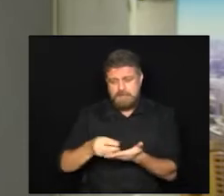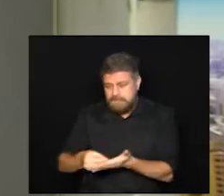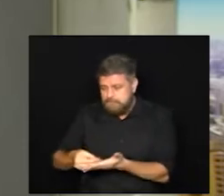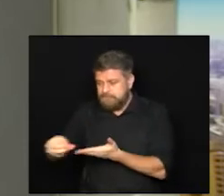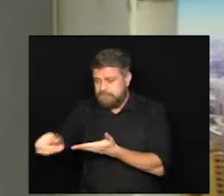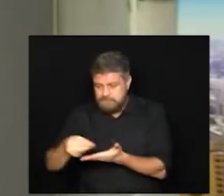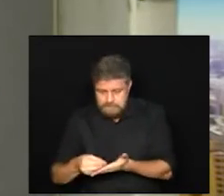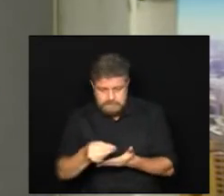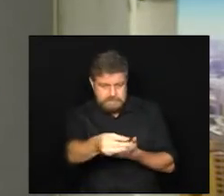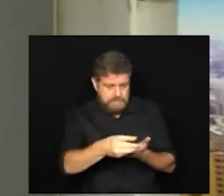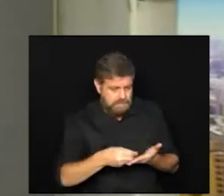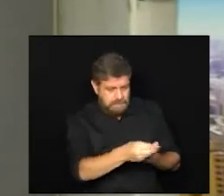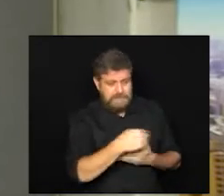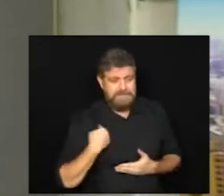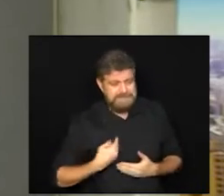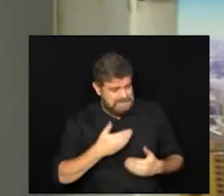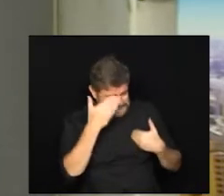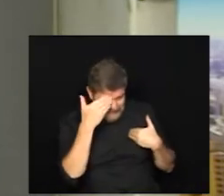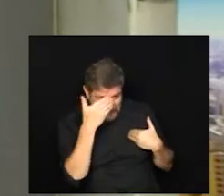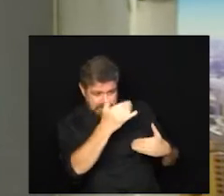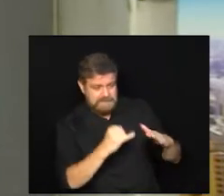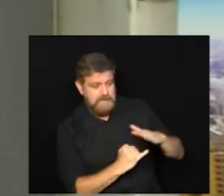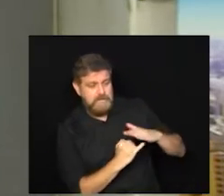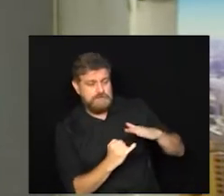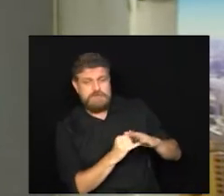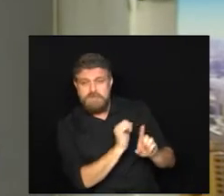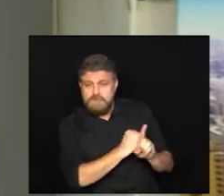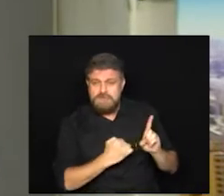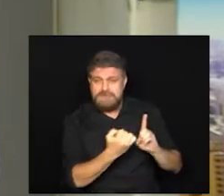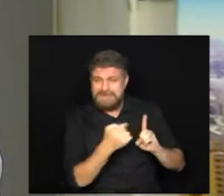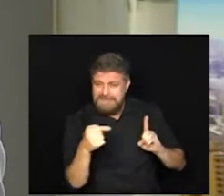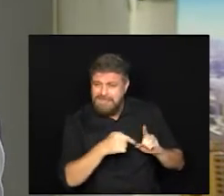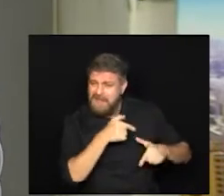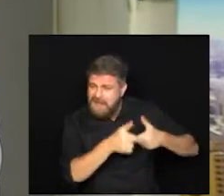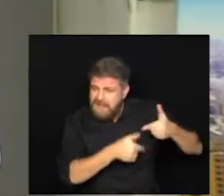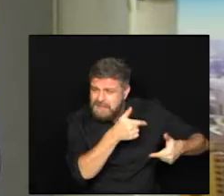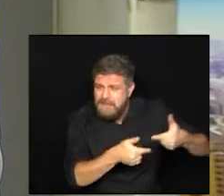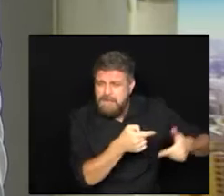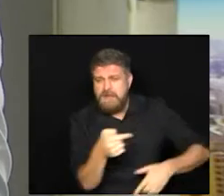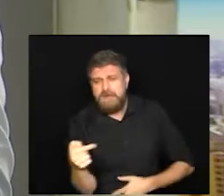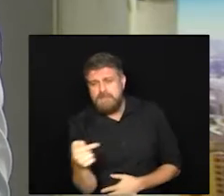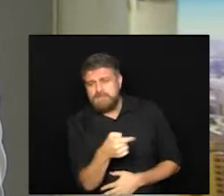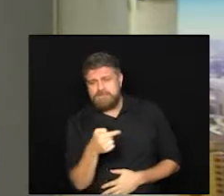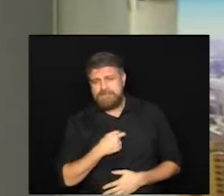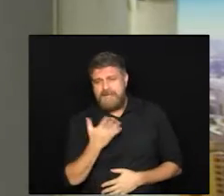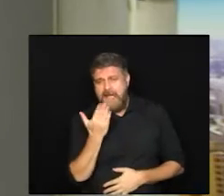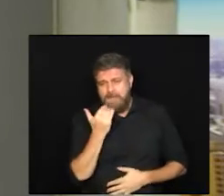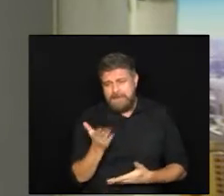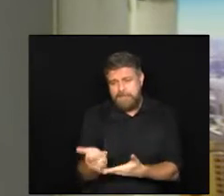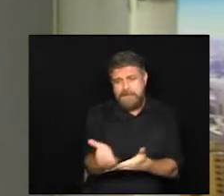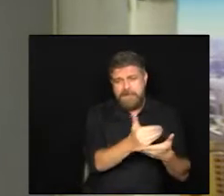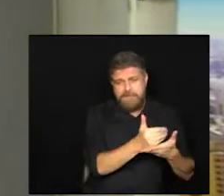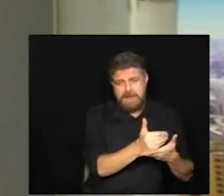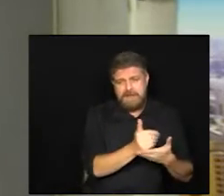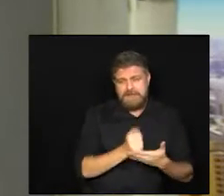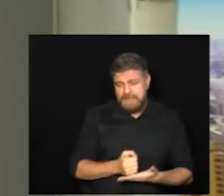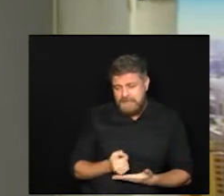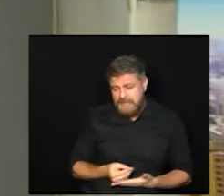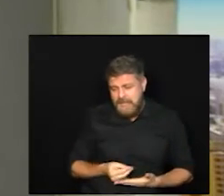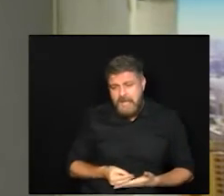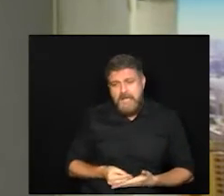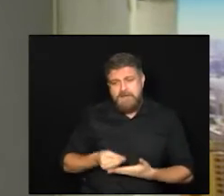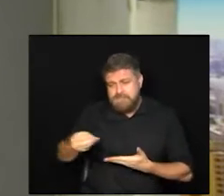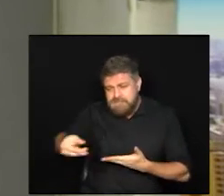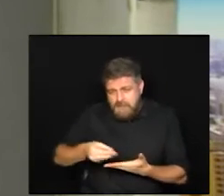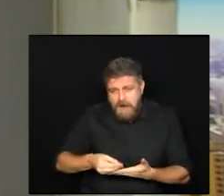agradecer e valorizar as entidades sociais de Campinas que trabalham muito arrecadando alimento e ajudando a distribuí-los